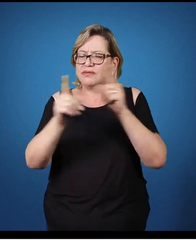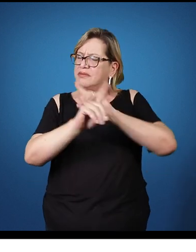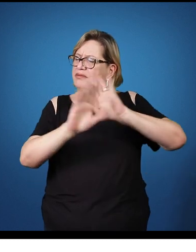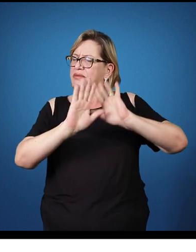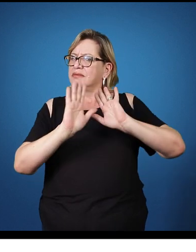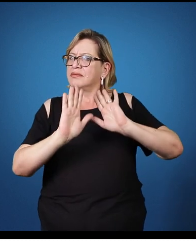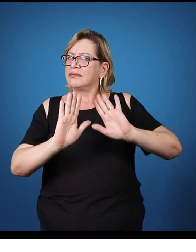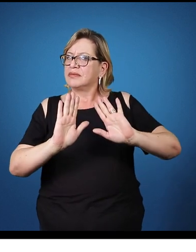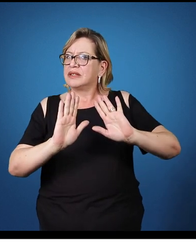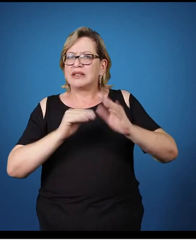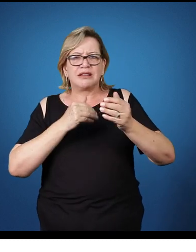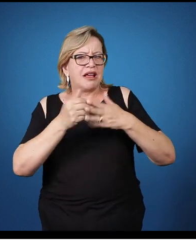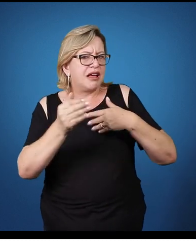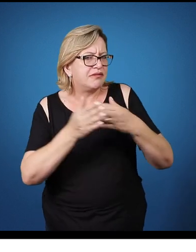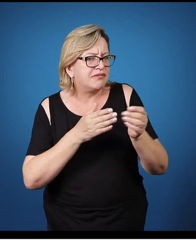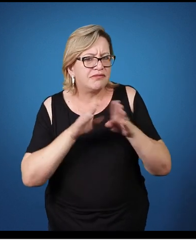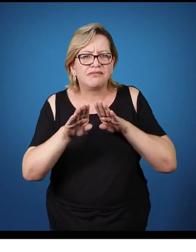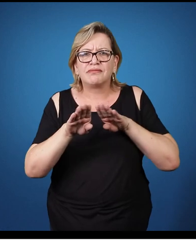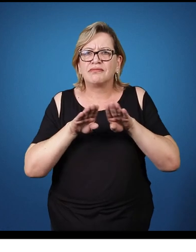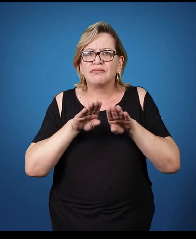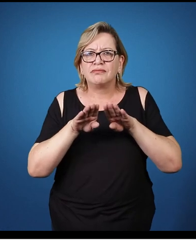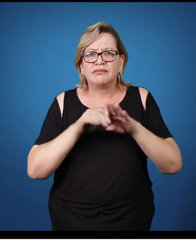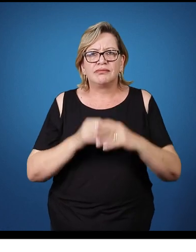Não... Qualquer movimento.